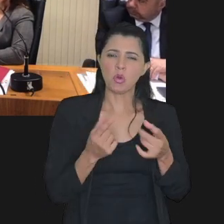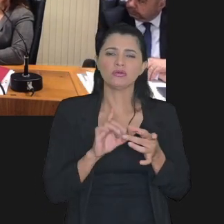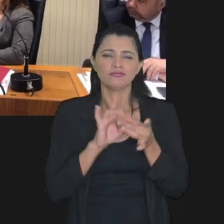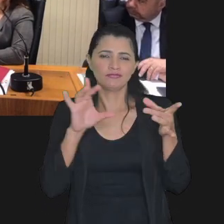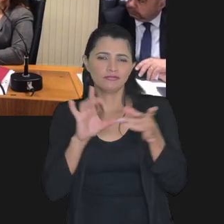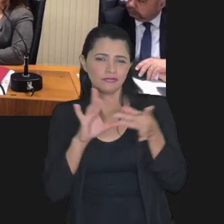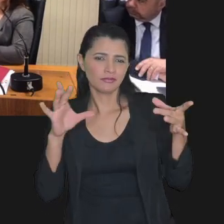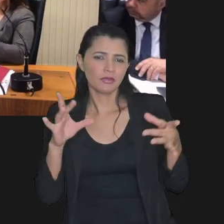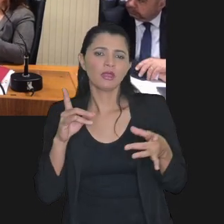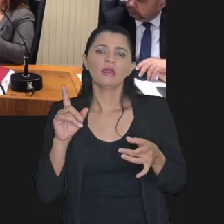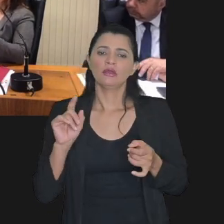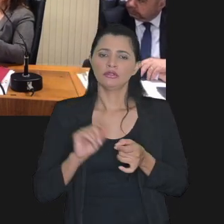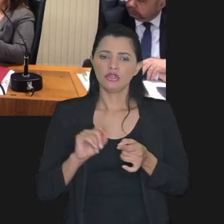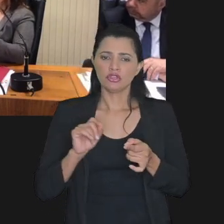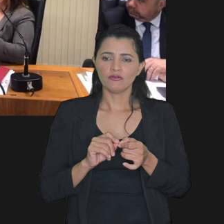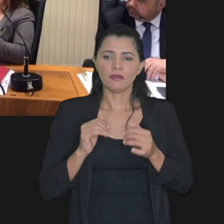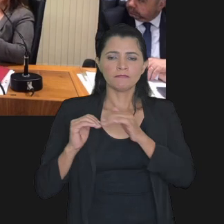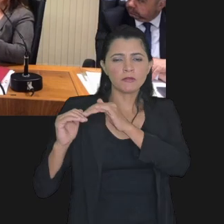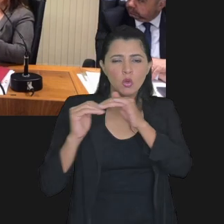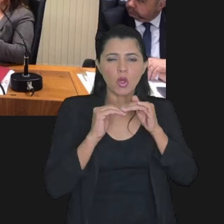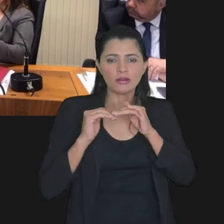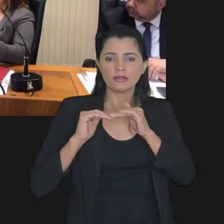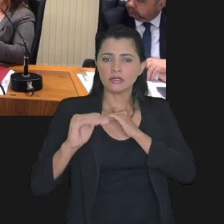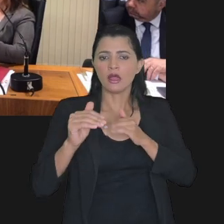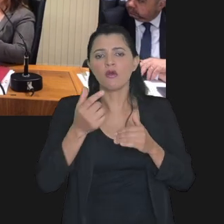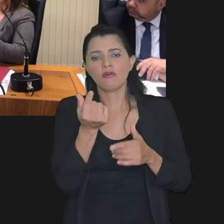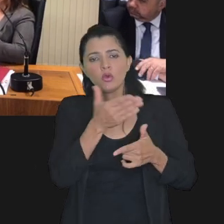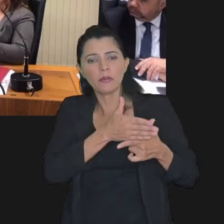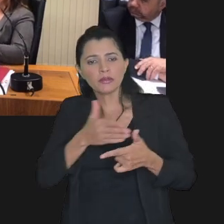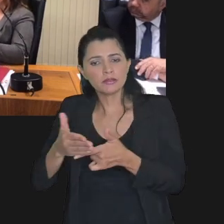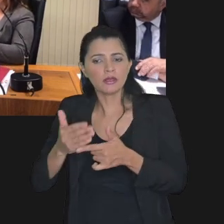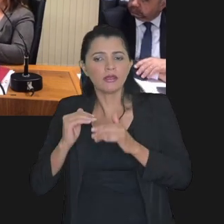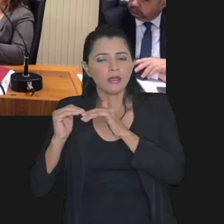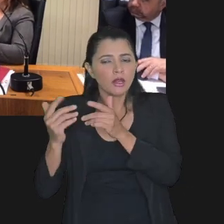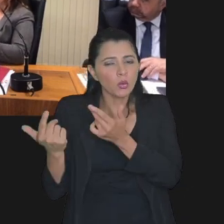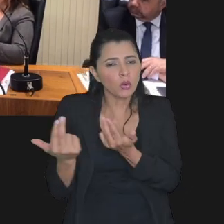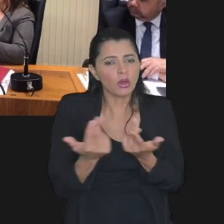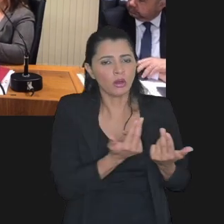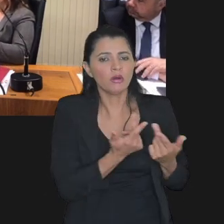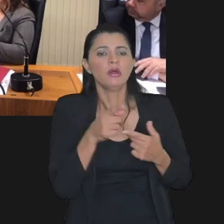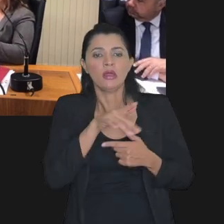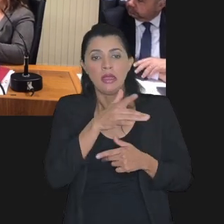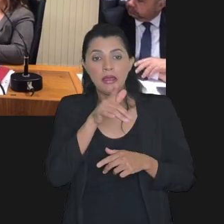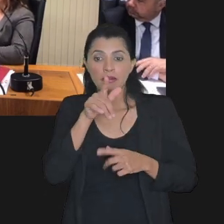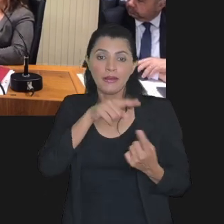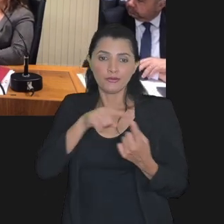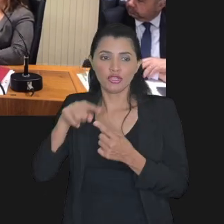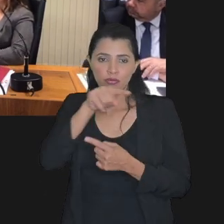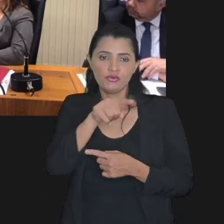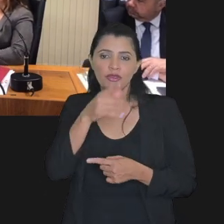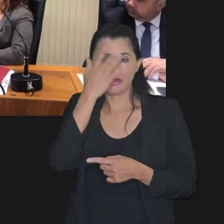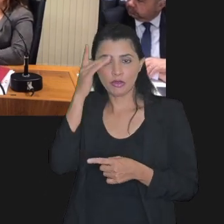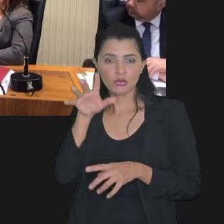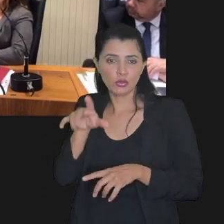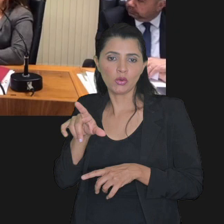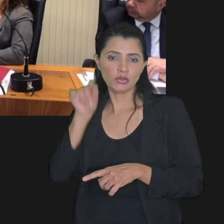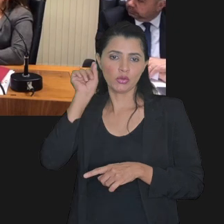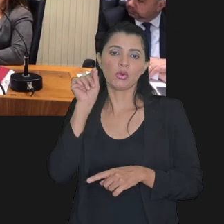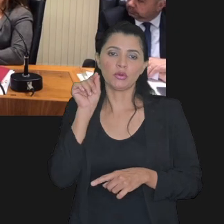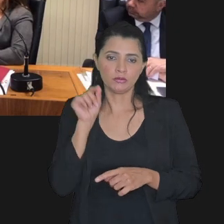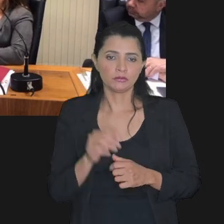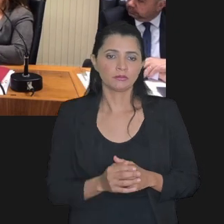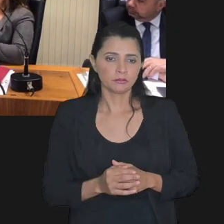moratória o a gente faz é equalizar o valor das parcelas das modalidades que o aderente está ali aderindo